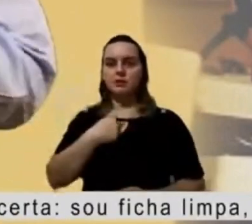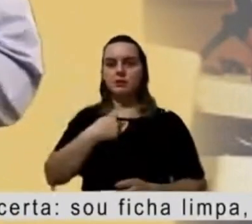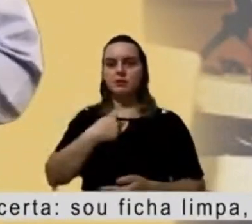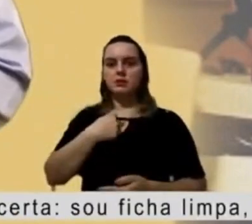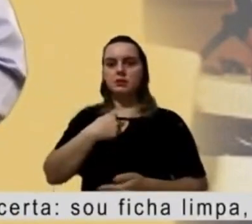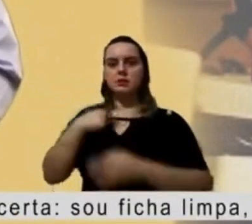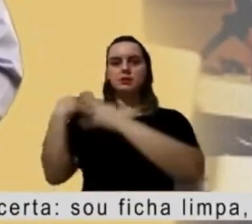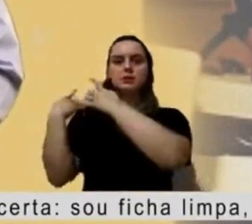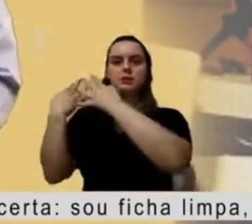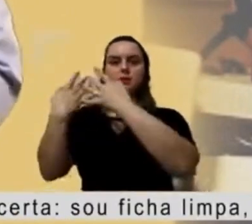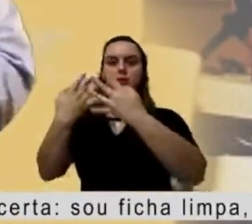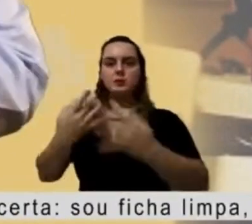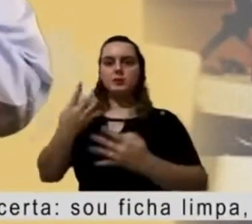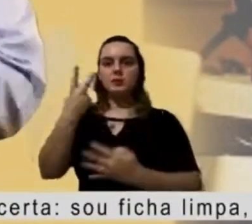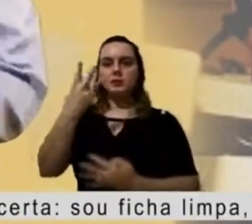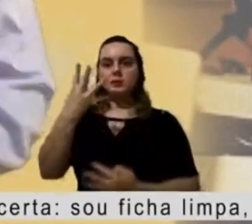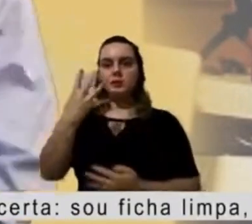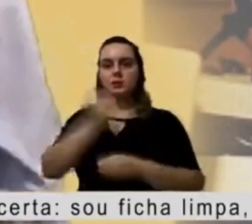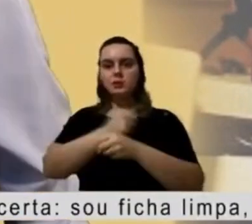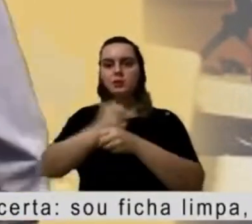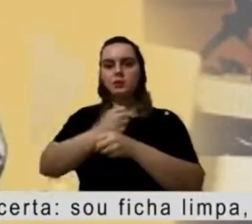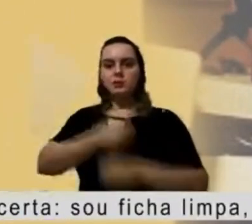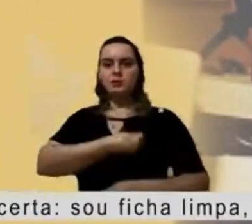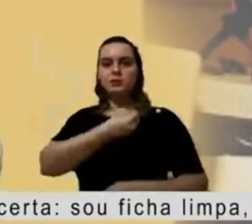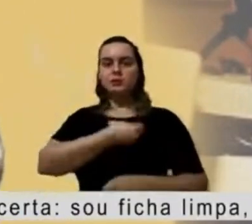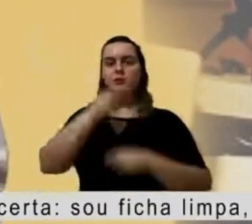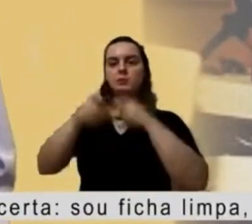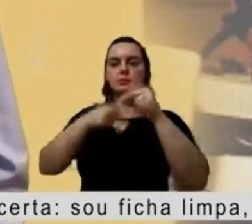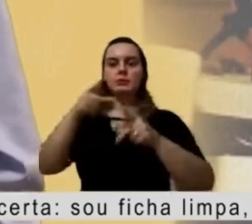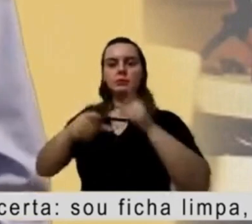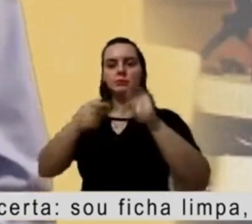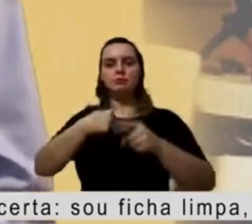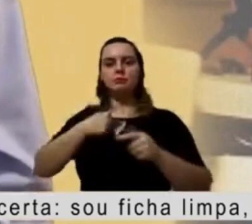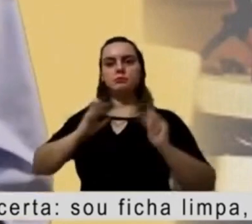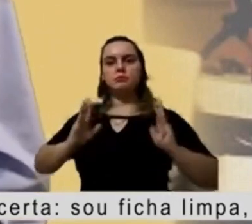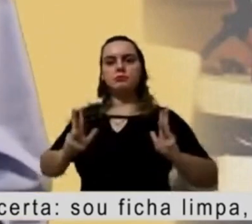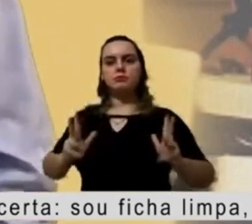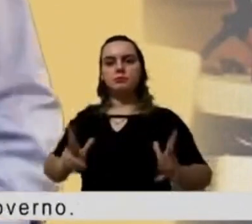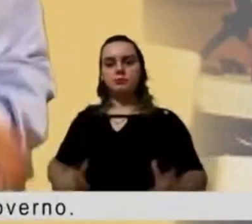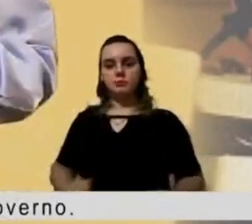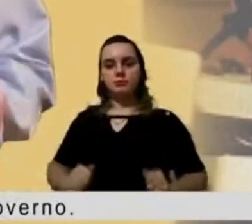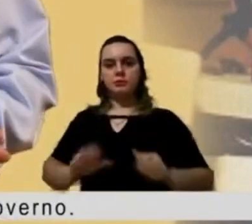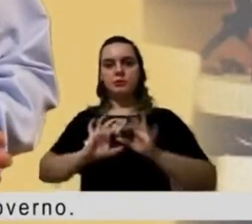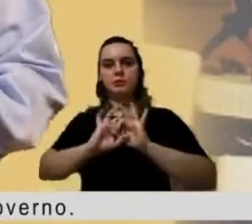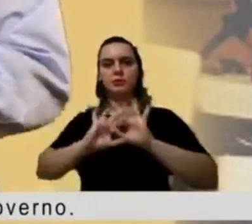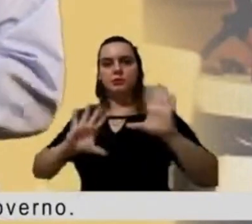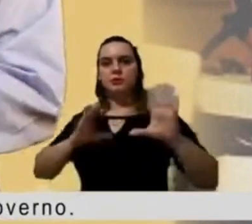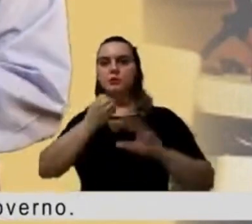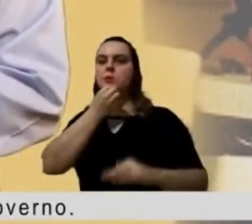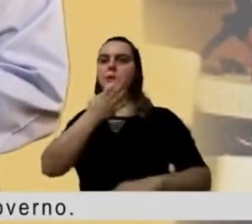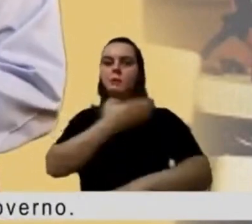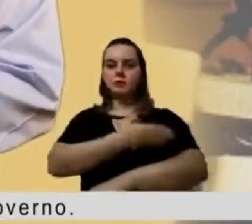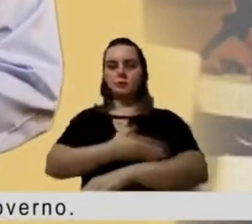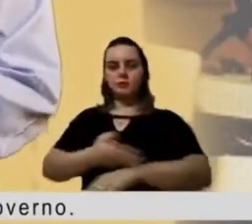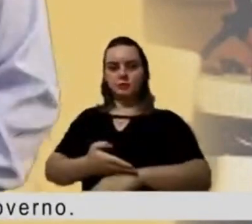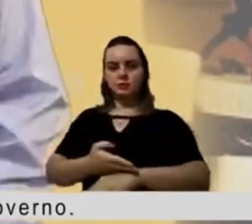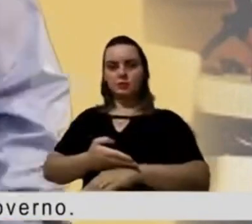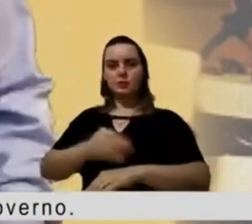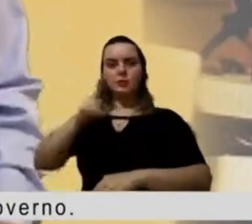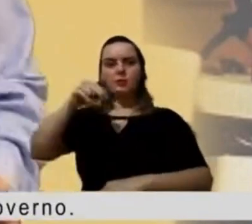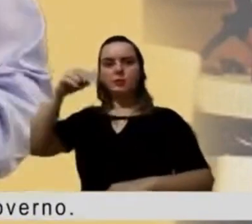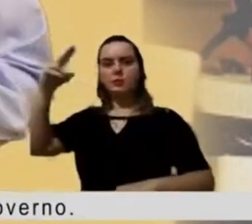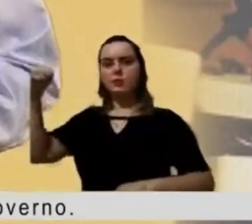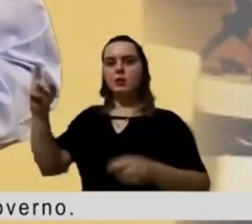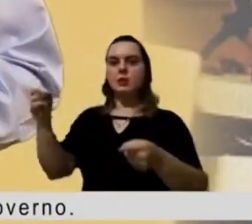Ao longo dos meus 24 anos de vida pública, uma coisa é certa. Sou ficha limpa, livre e de bons costumes.